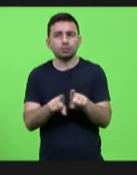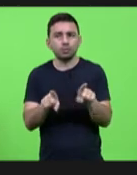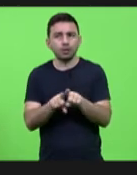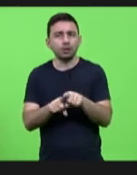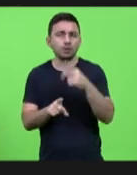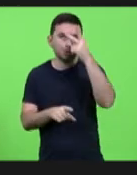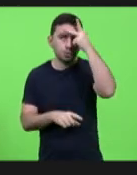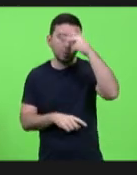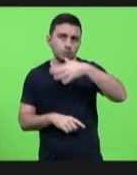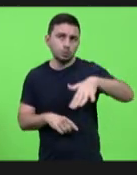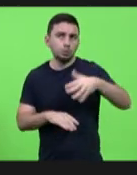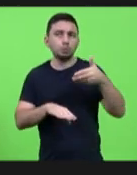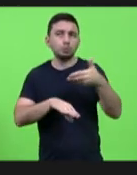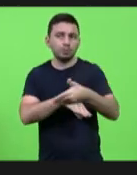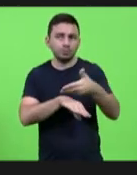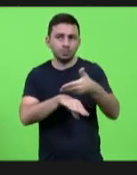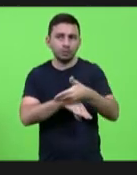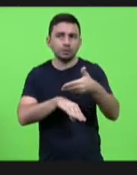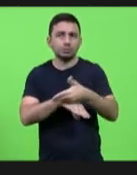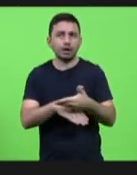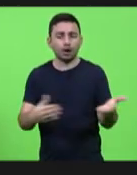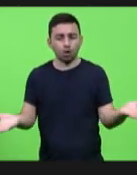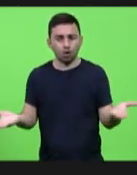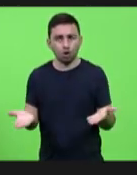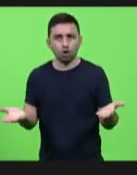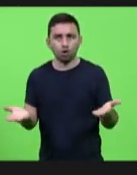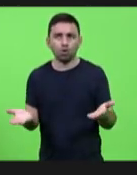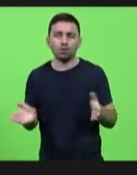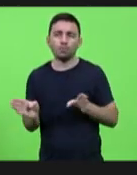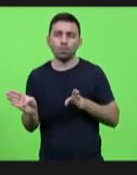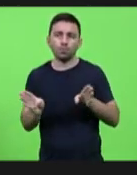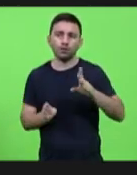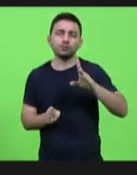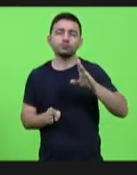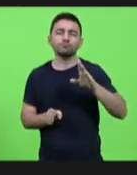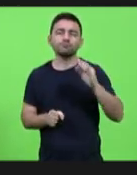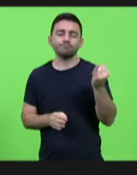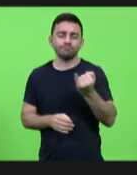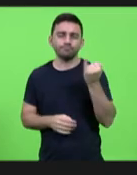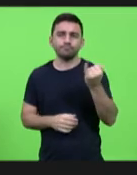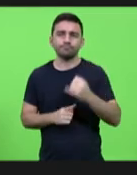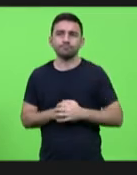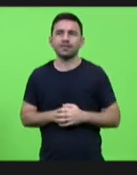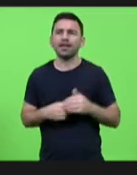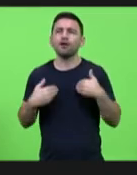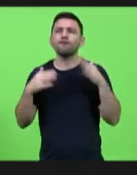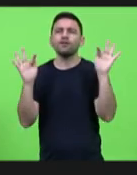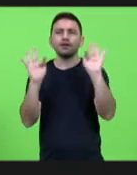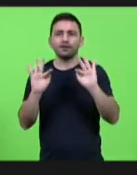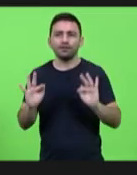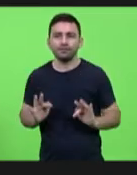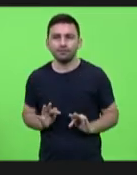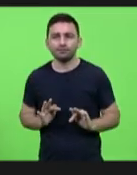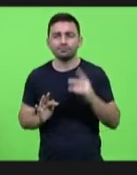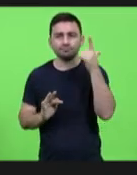pessoas que participam desse momento importante aqui para a Assembleia. E eu fico muito feliz de participar dessa